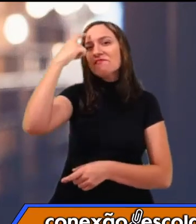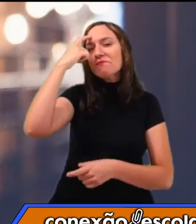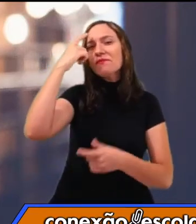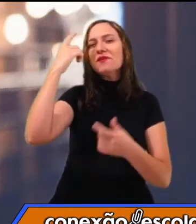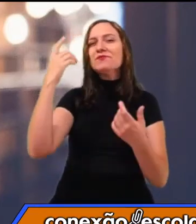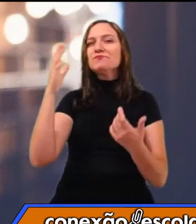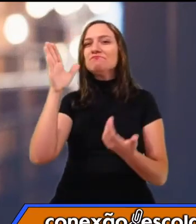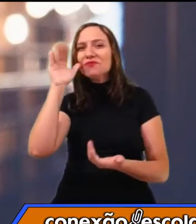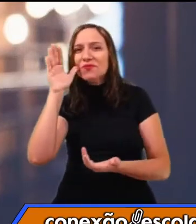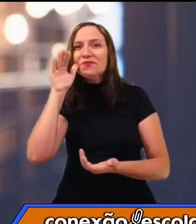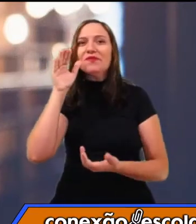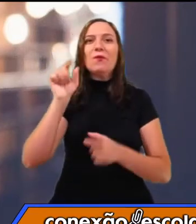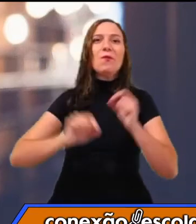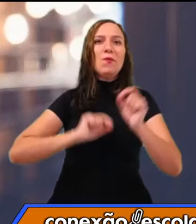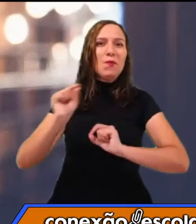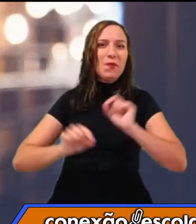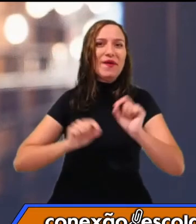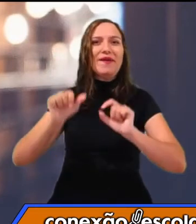de vocês, a curiosidade.